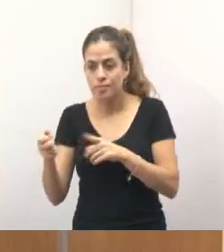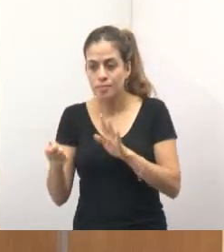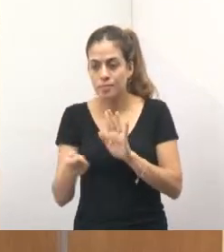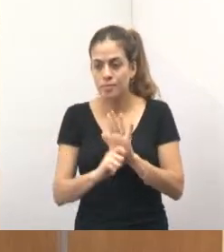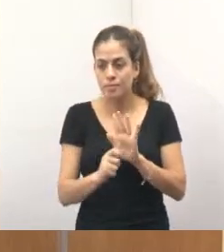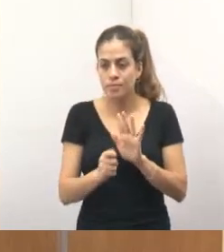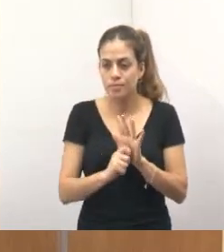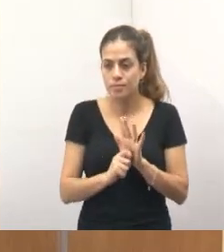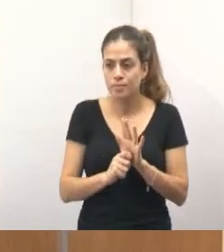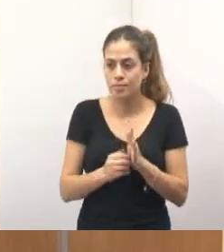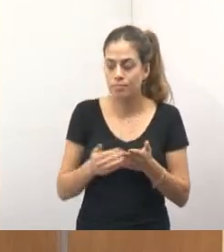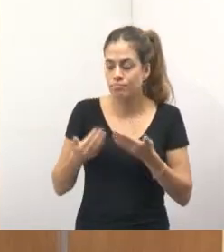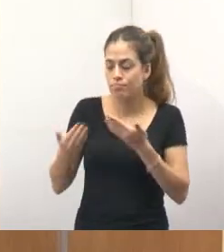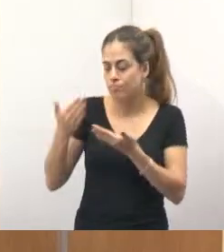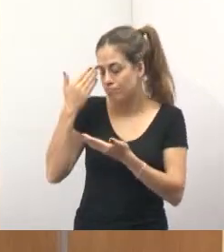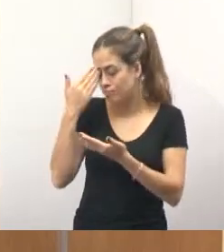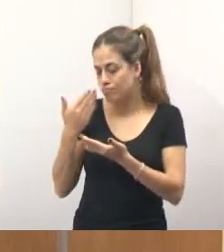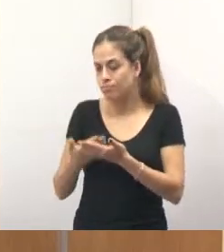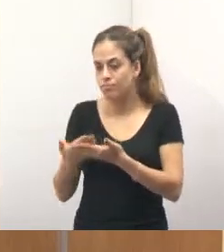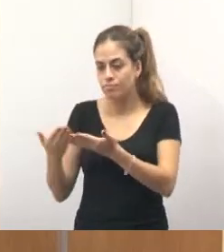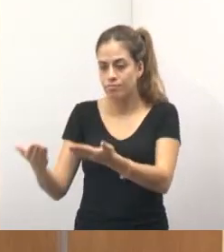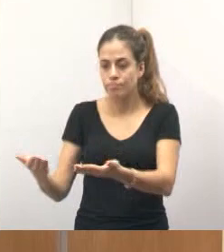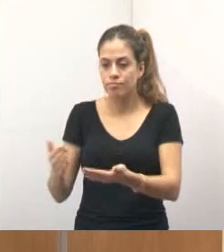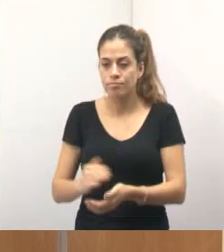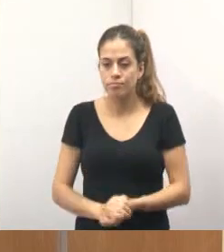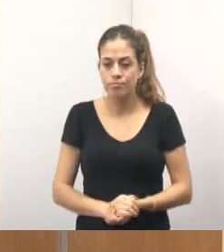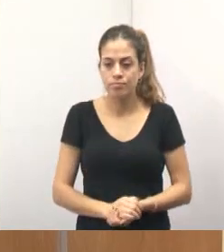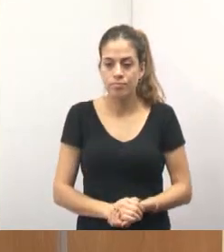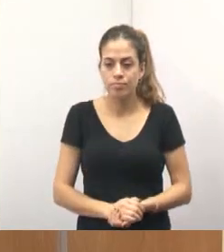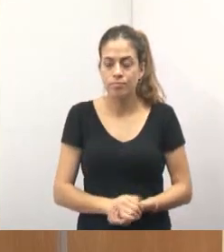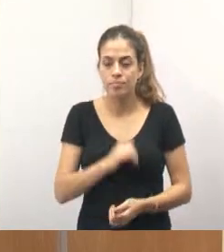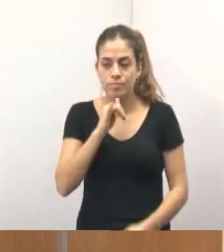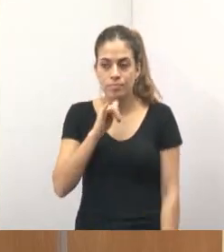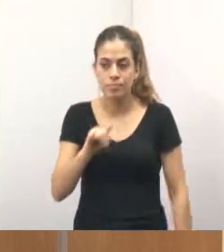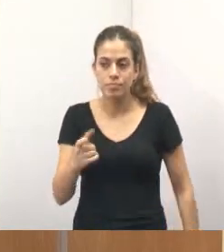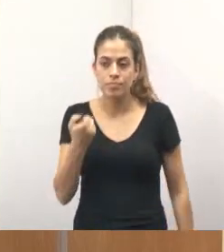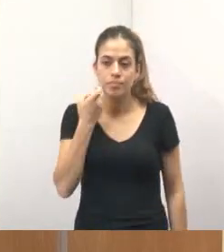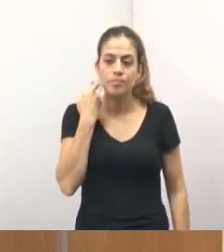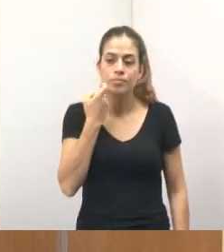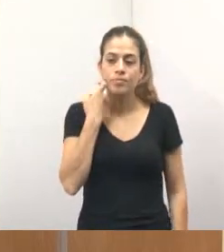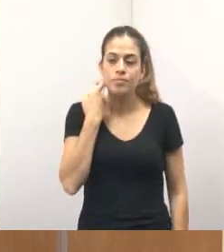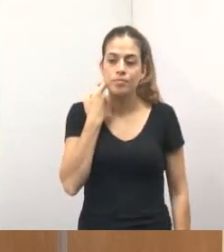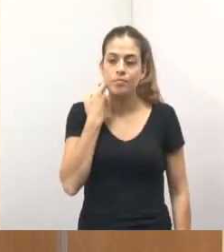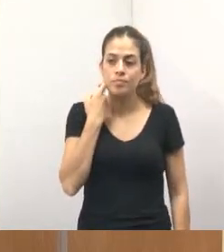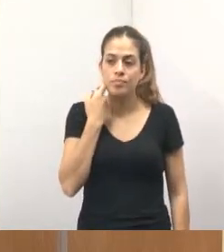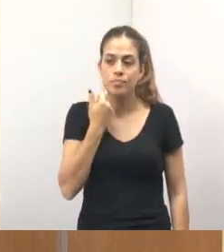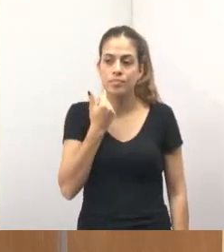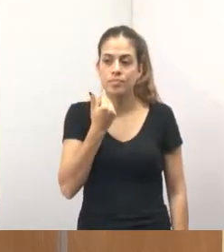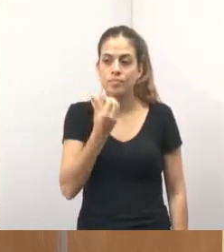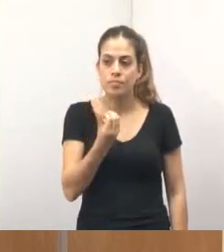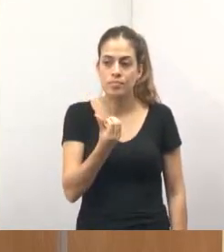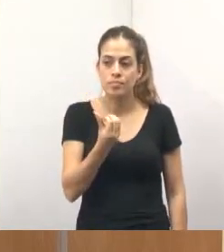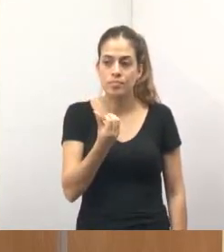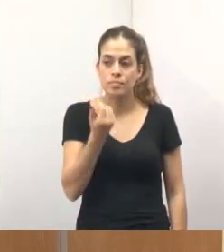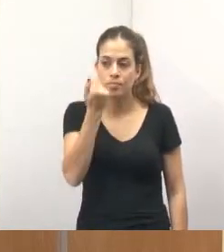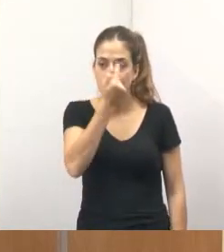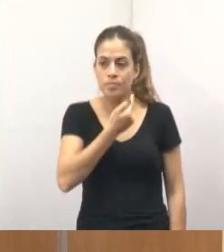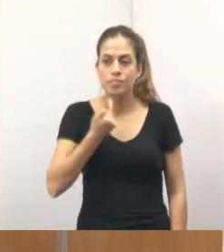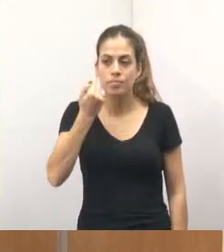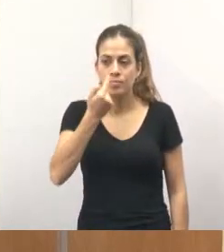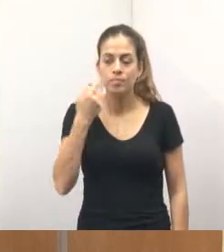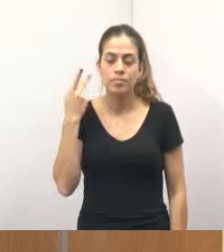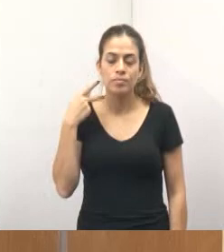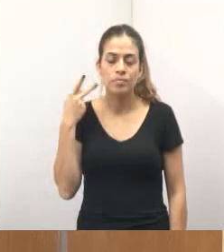esse voto de confiança. Também dizer que sexta-feira, às 16 horas, o vereador Valmir nos